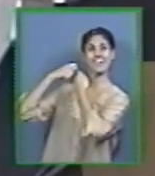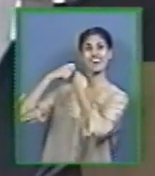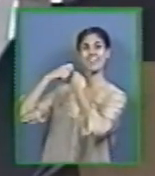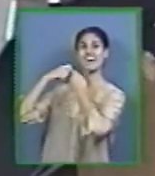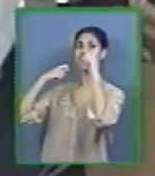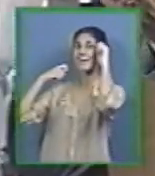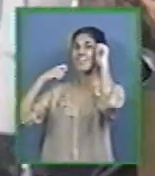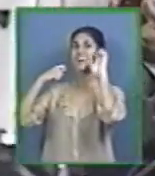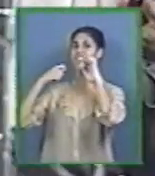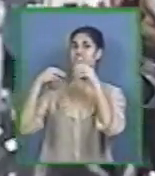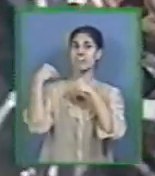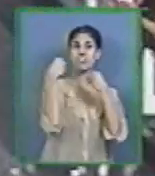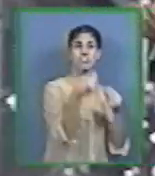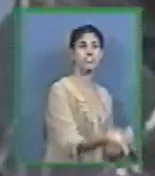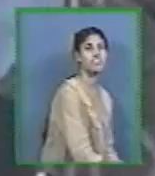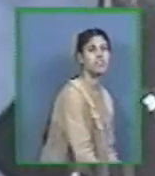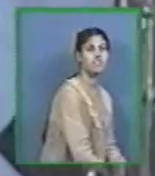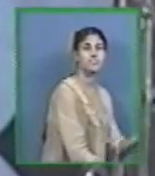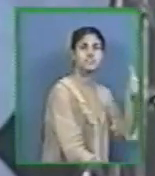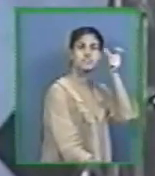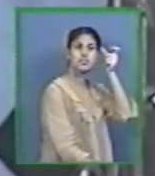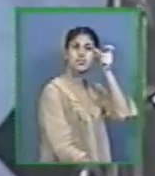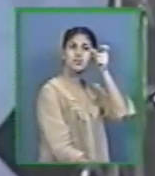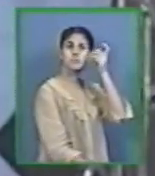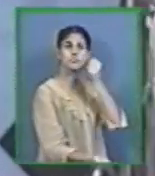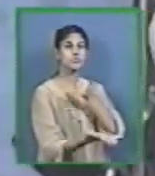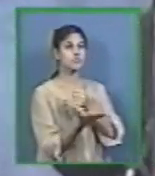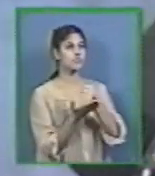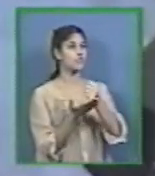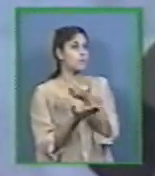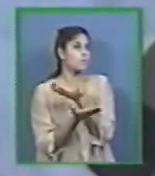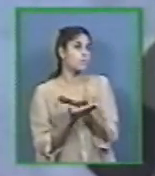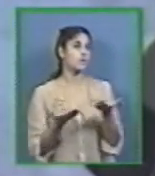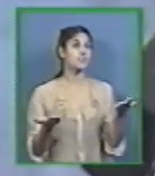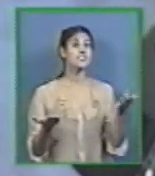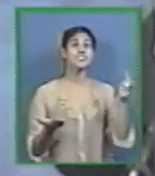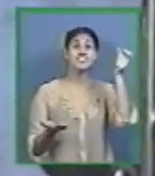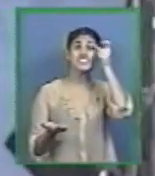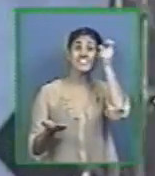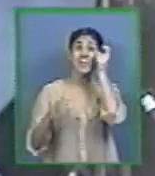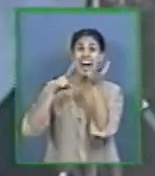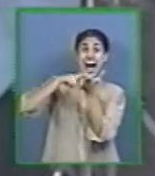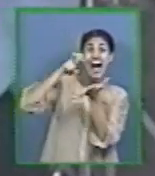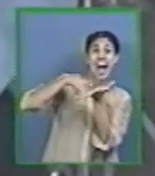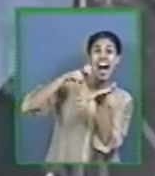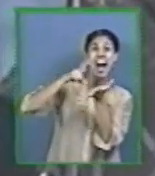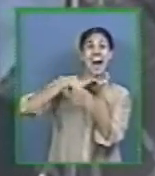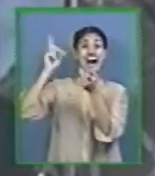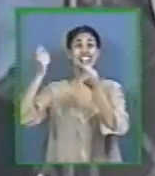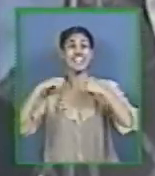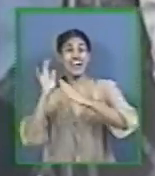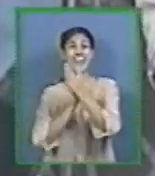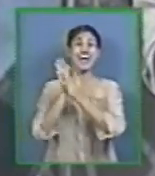Agora o diabo Tinha esse poder E Deus ficou muito triste